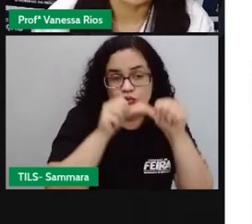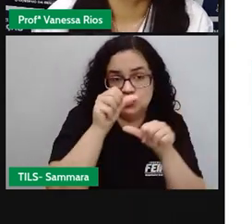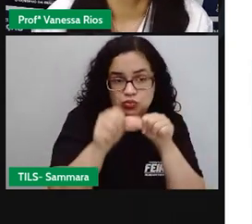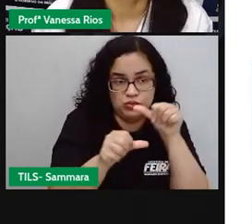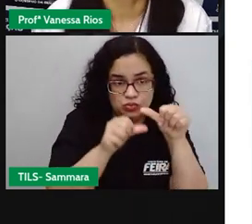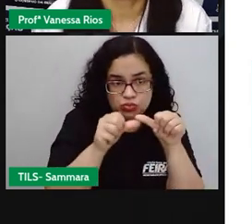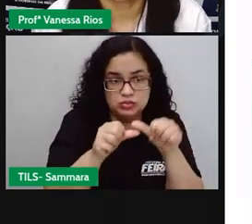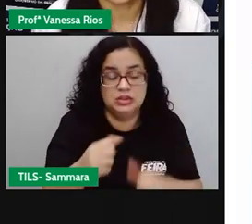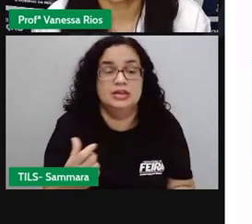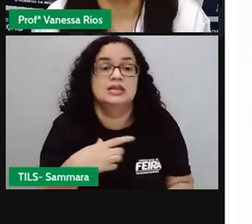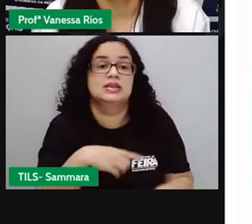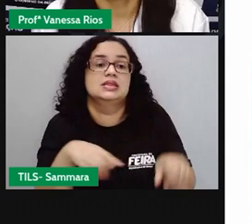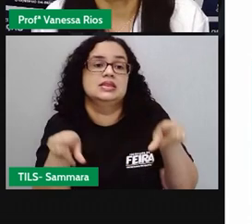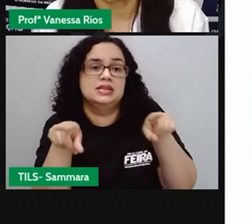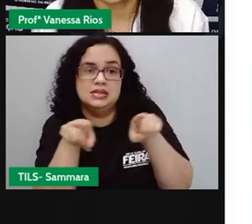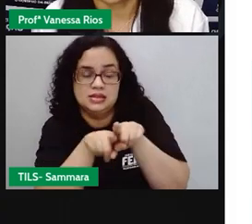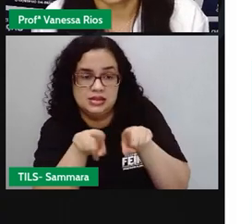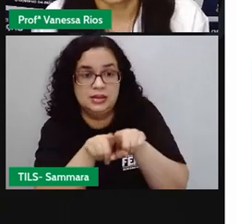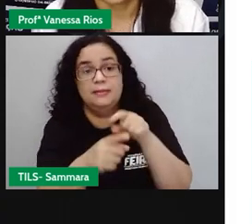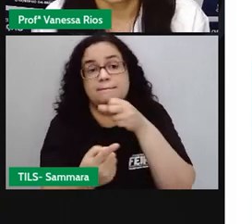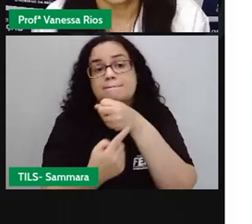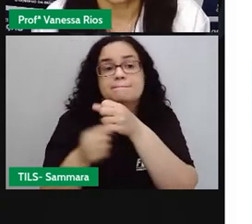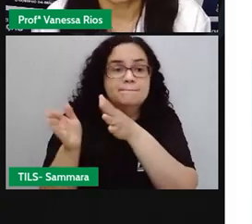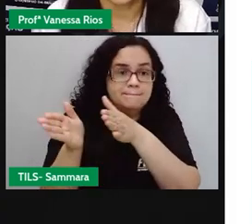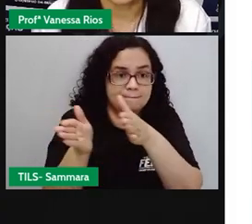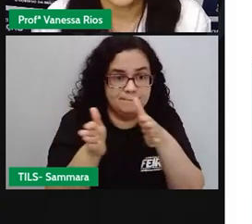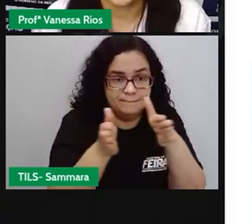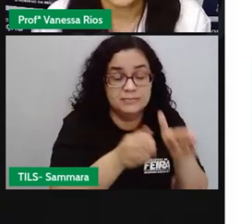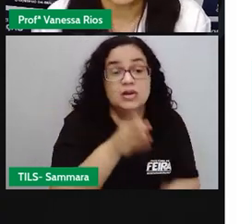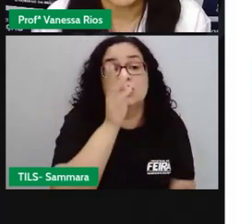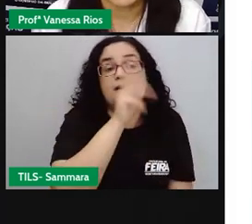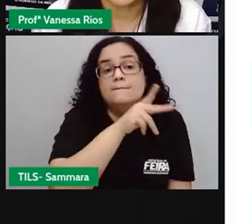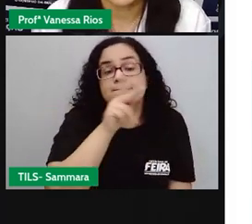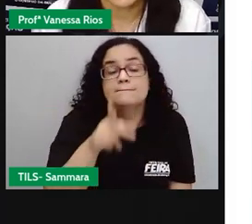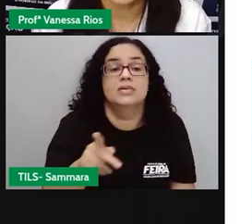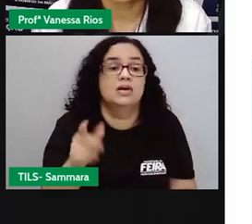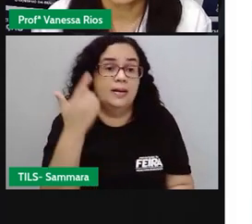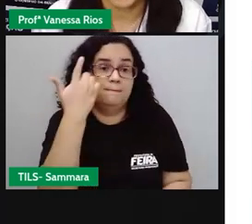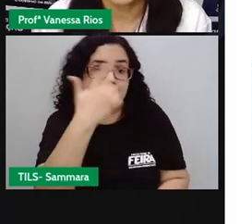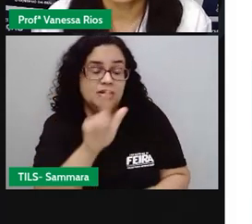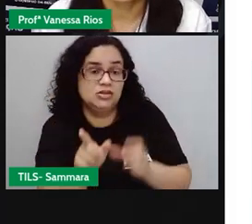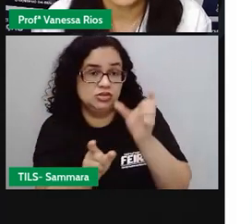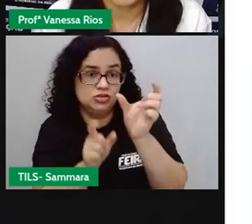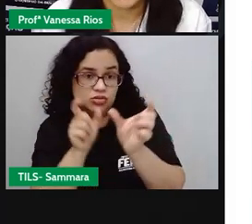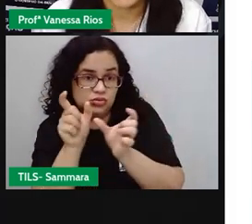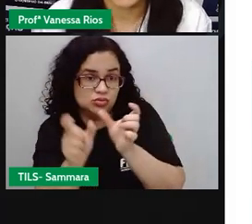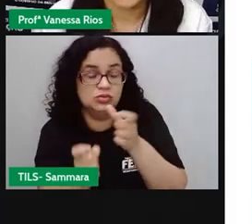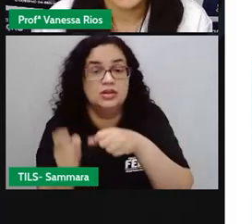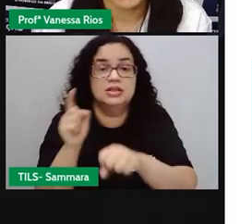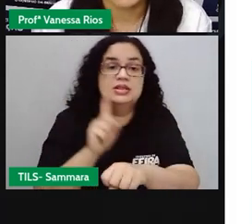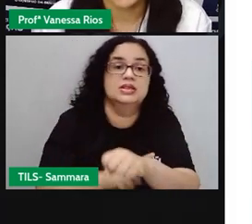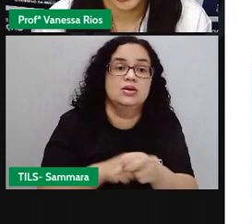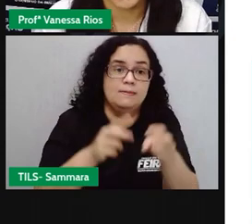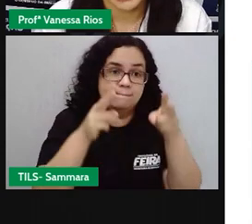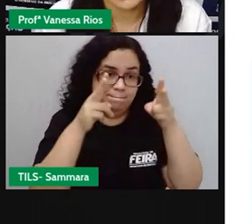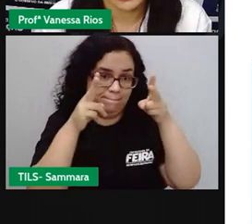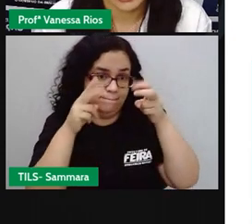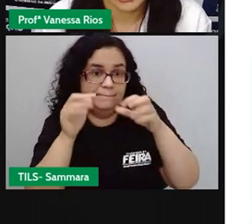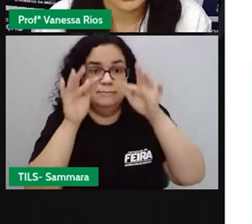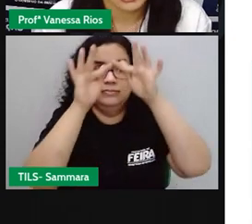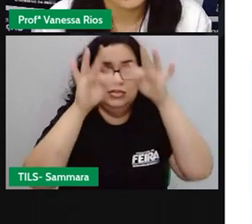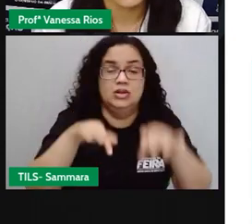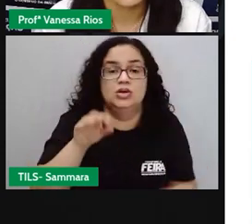de modo e também de tempo então a prova é repetir as palavras aí o modo e o tempo para a gente observar as